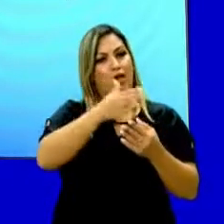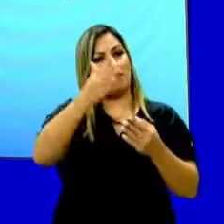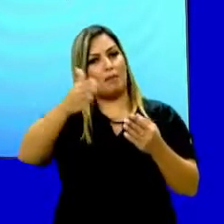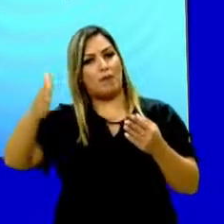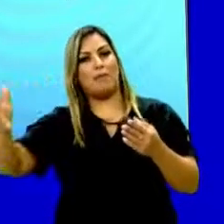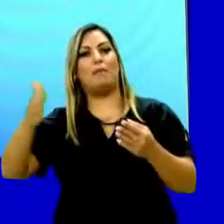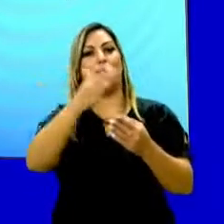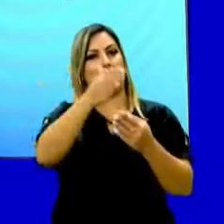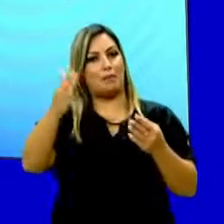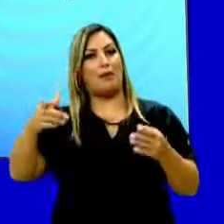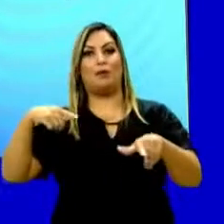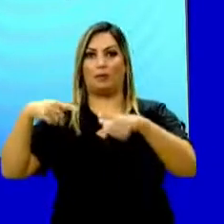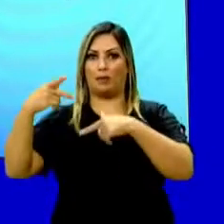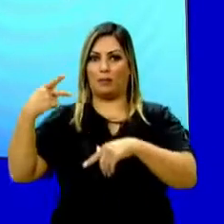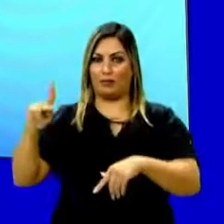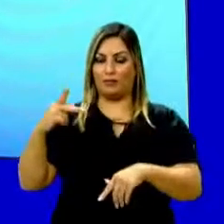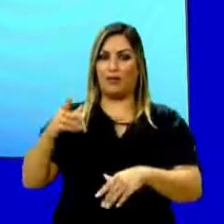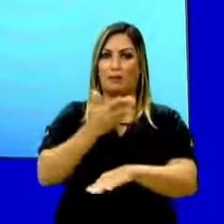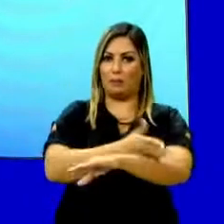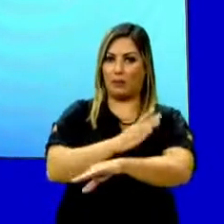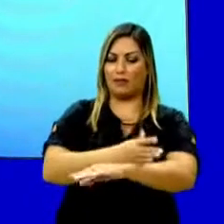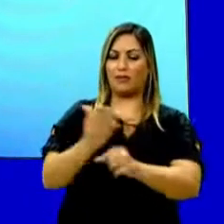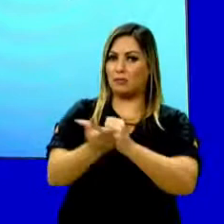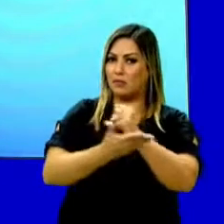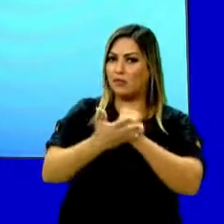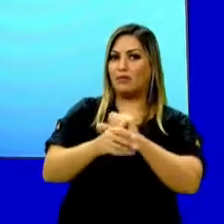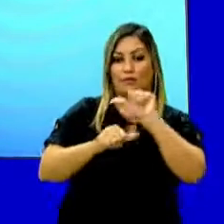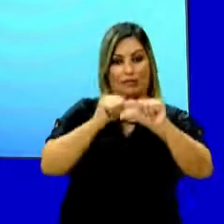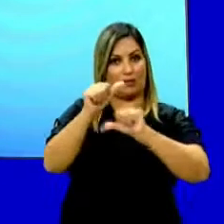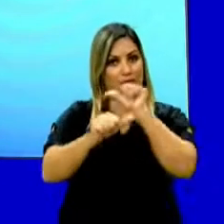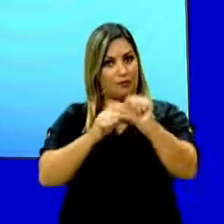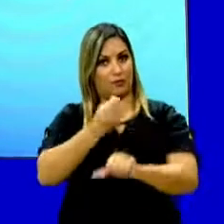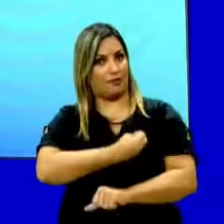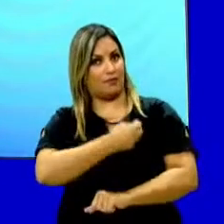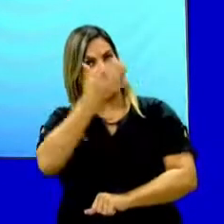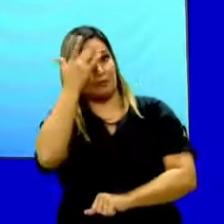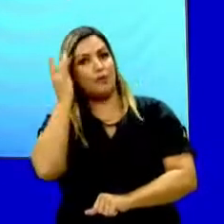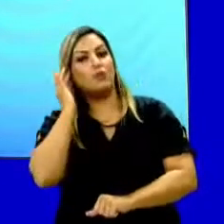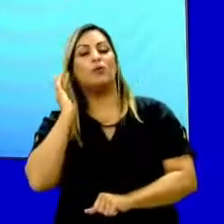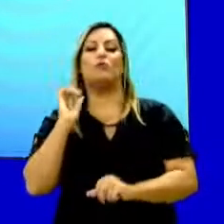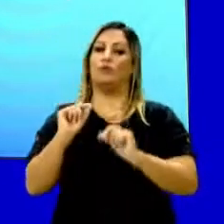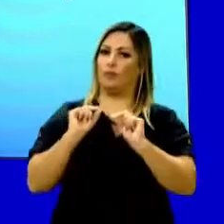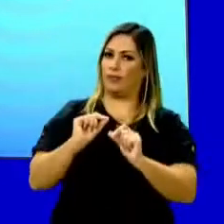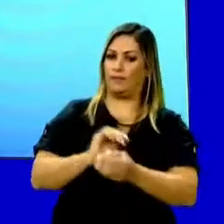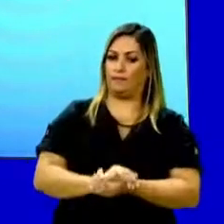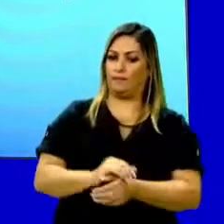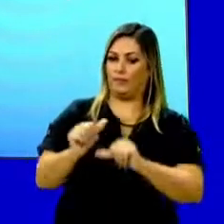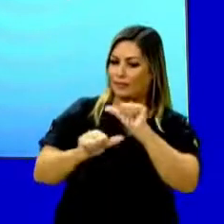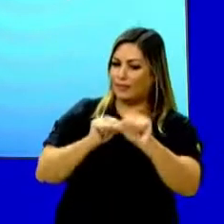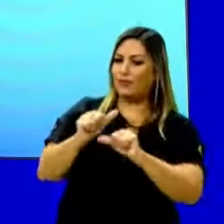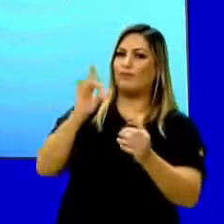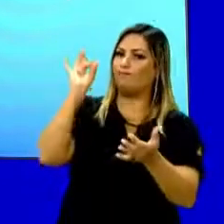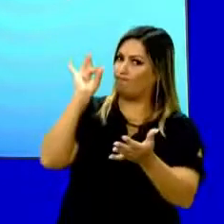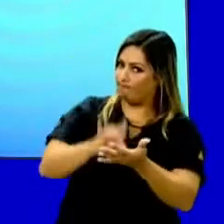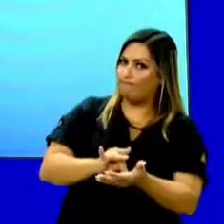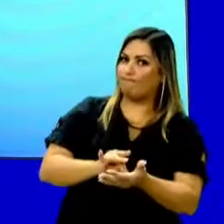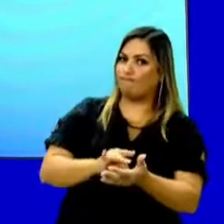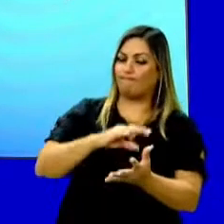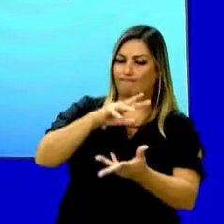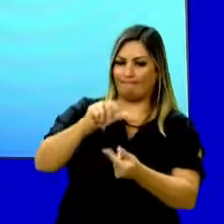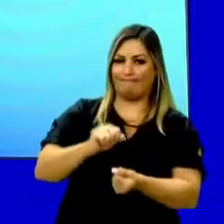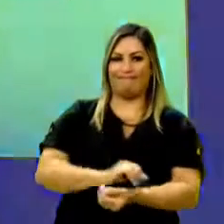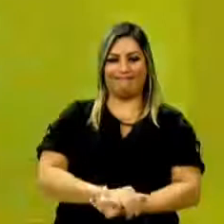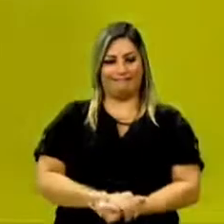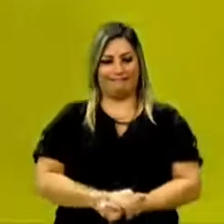Seu trabalho tinha como base transformar a vida das pessoas, ou seja, mudar realmente o mundo.